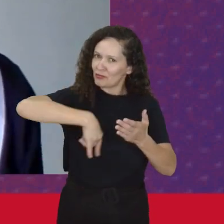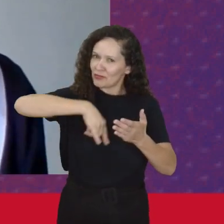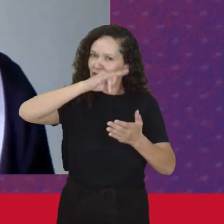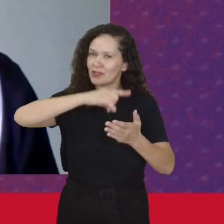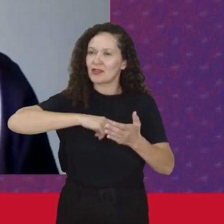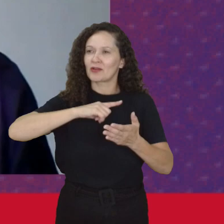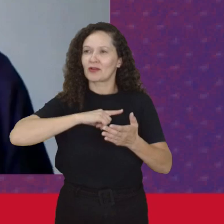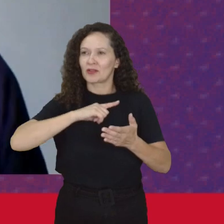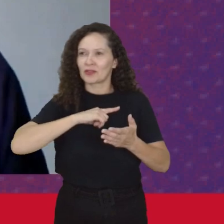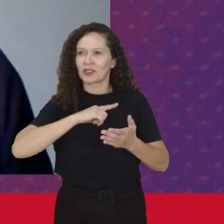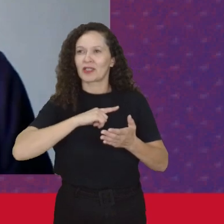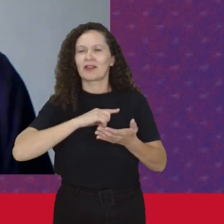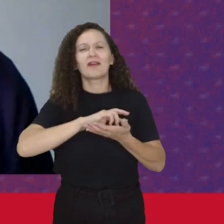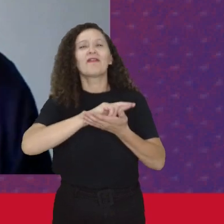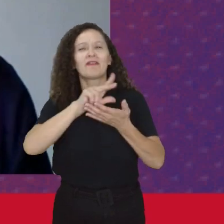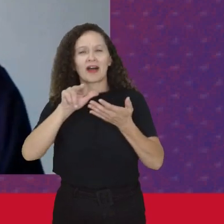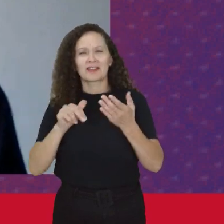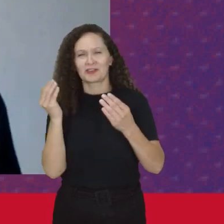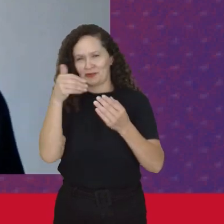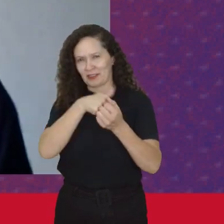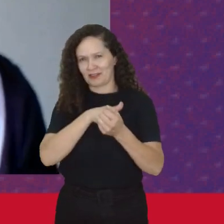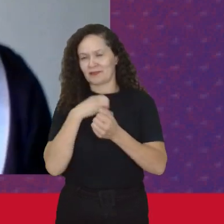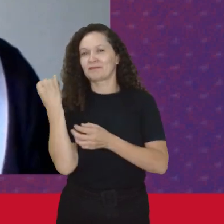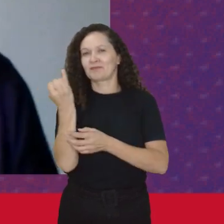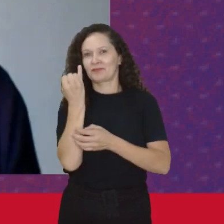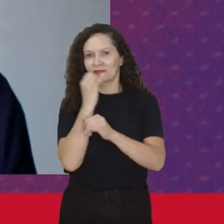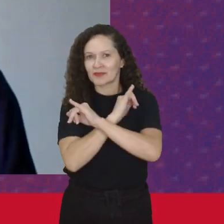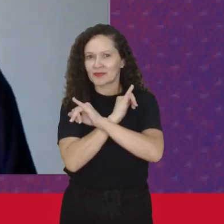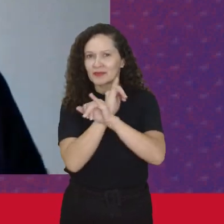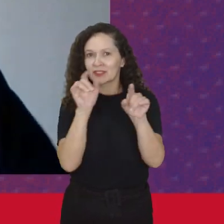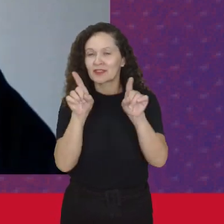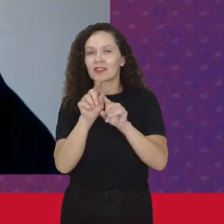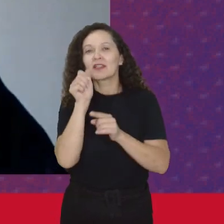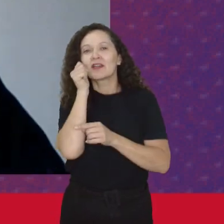Alexandra Kolontai E aí é importante Também dizer para vocês Que